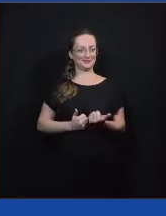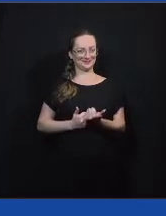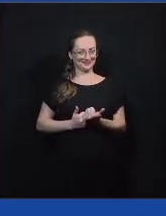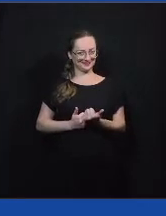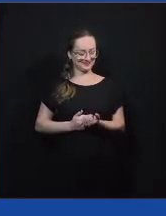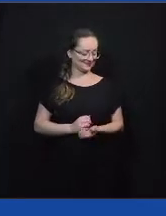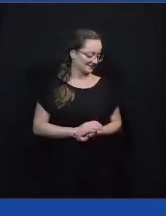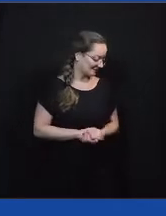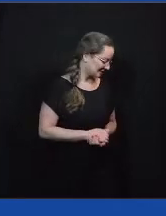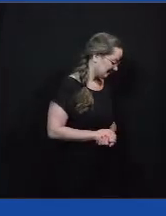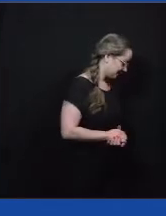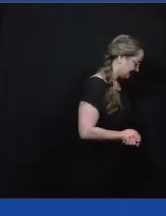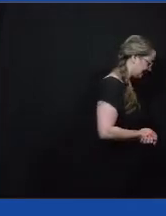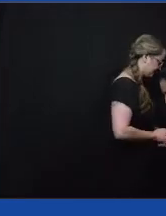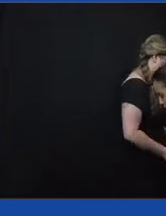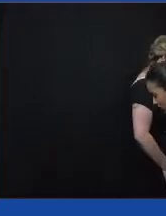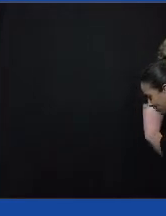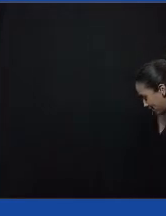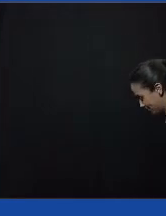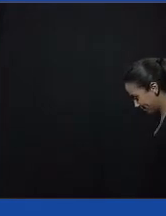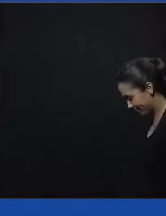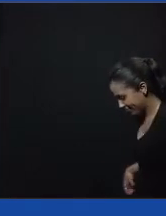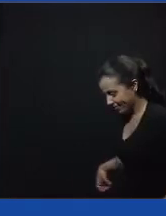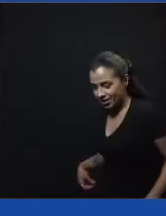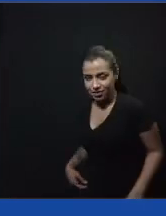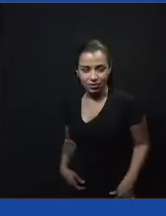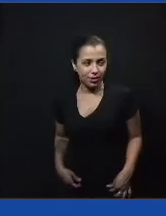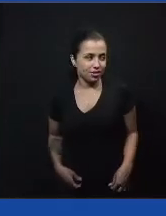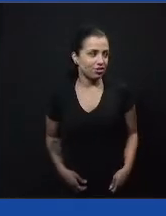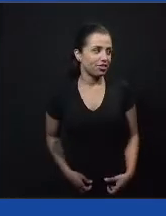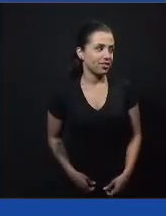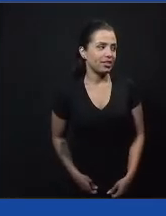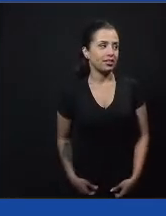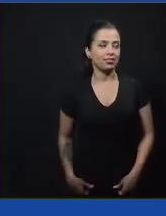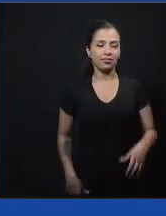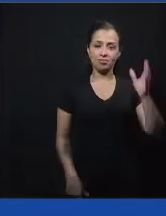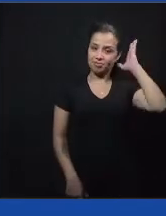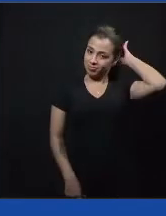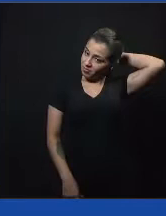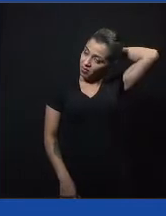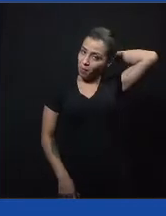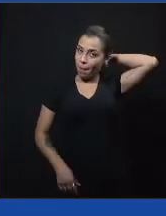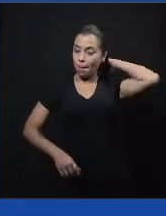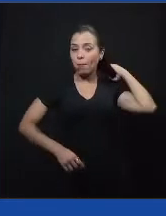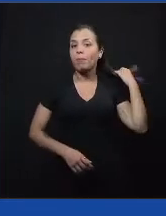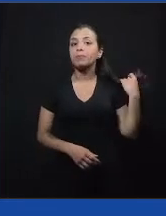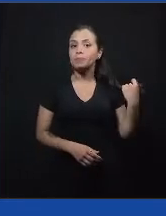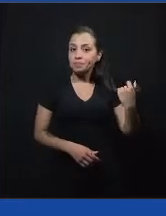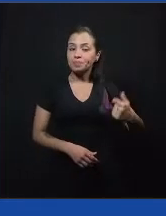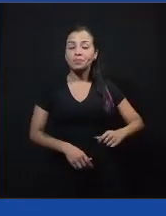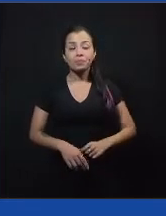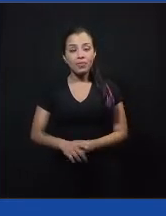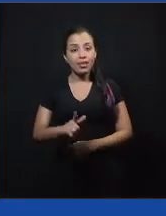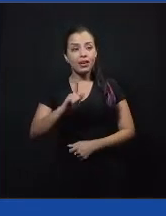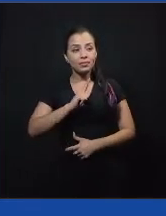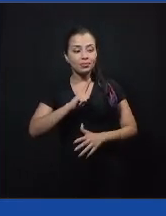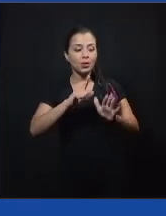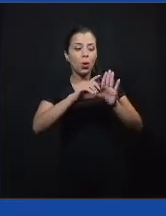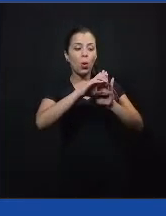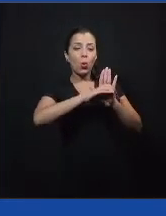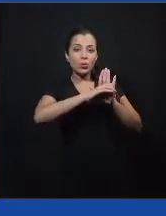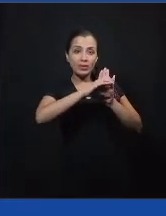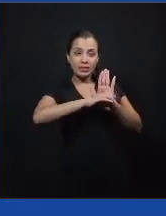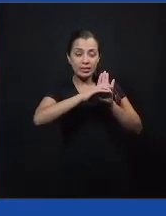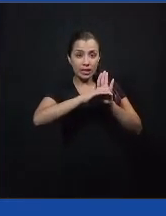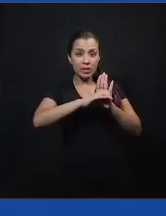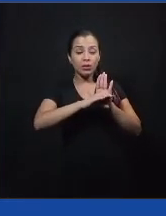Gente, olha, então, para continuar, enfim, teorizamos, falamos da experiência, transformamos em conceitos, mas